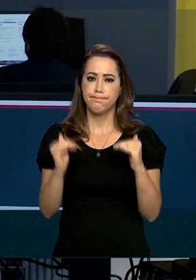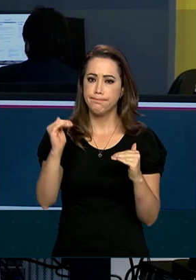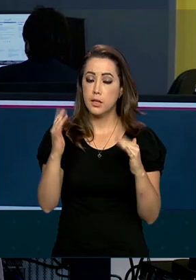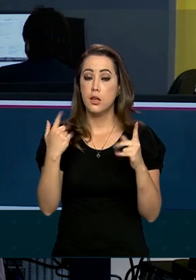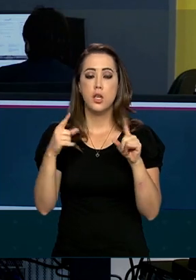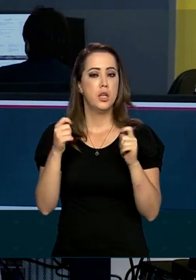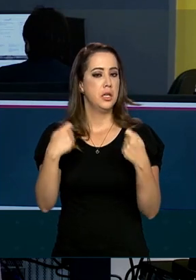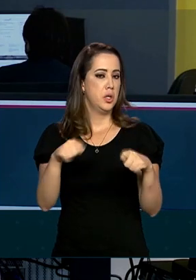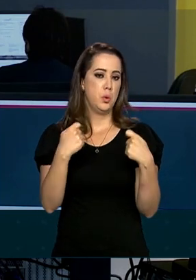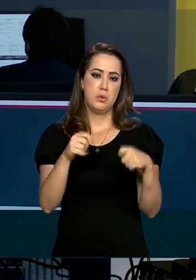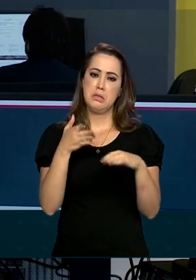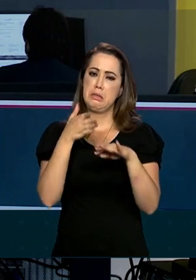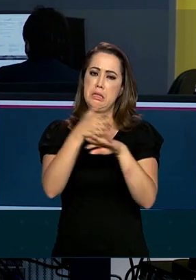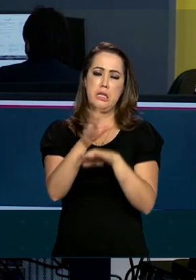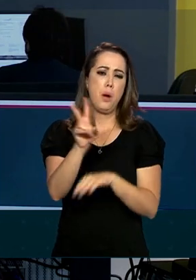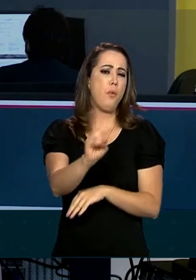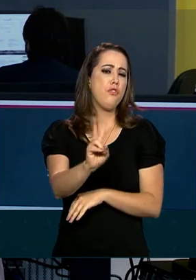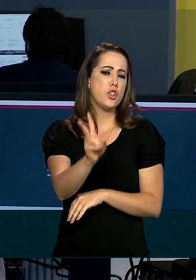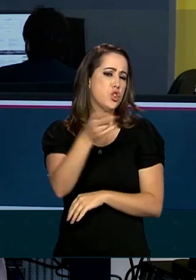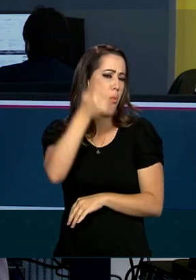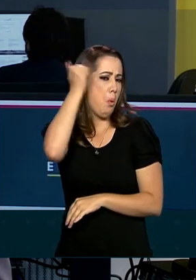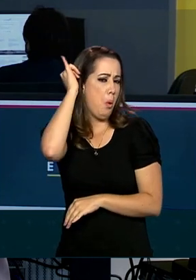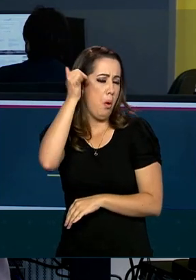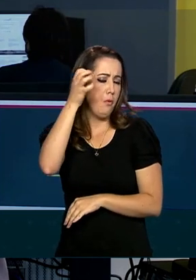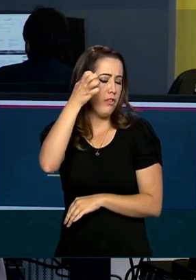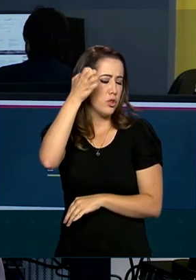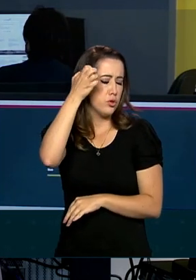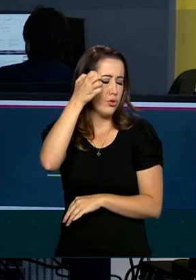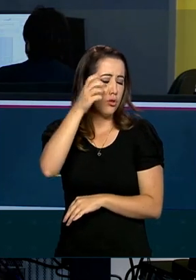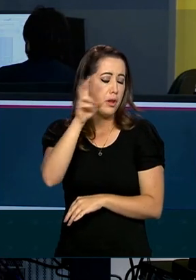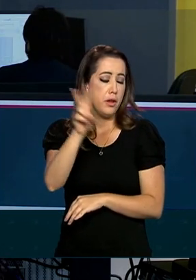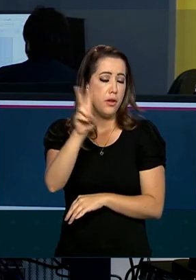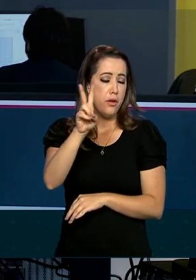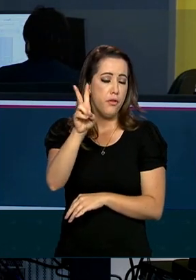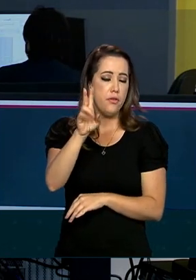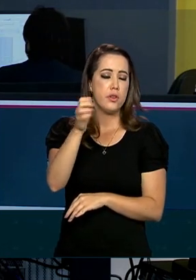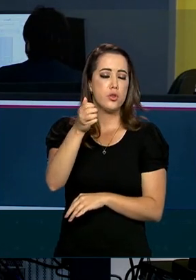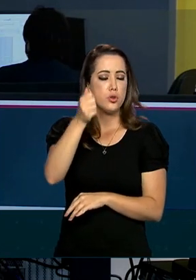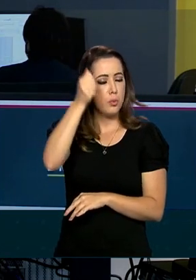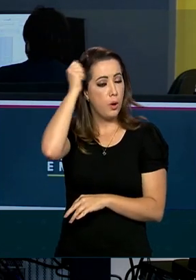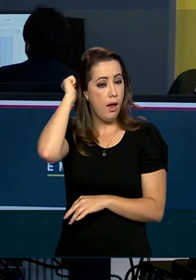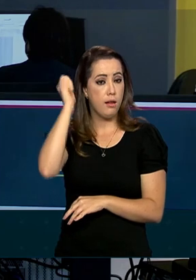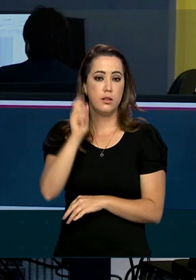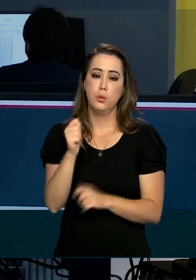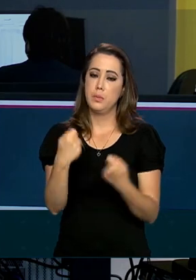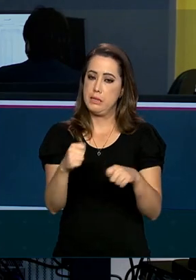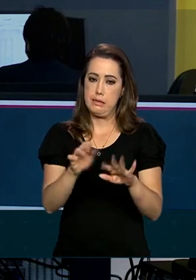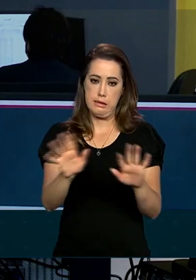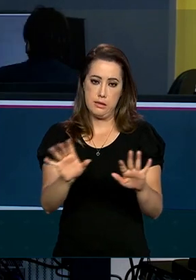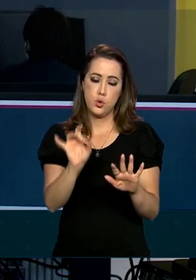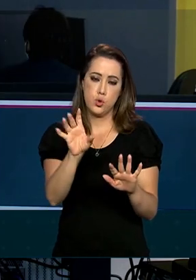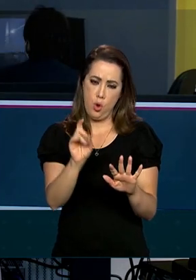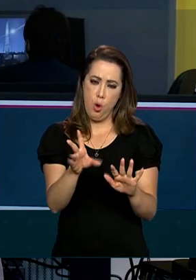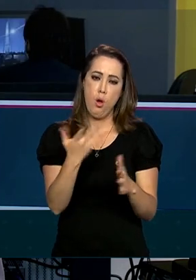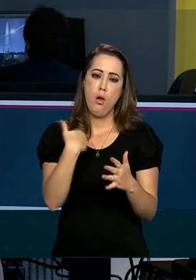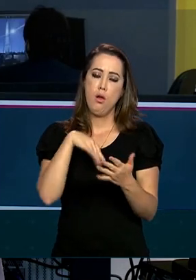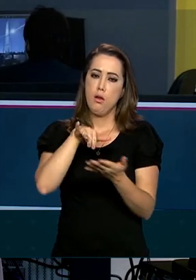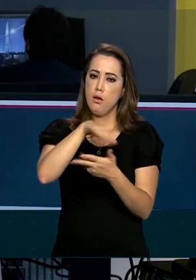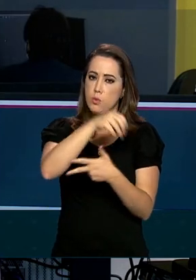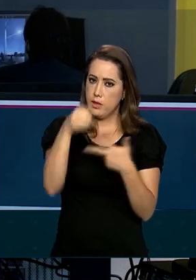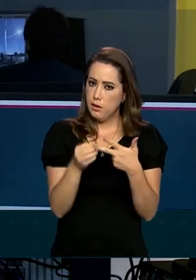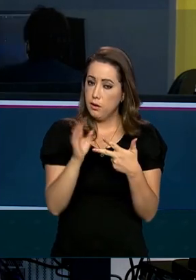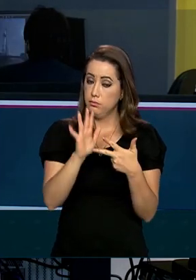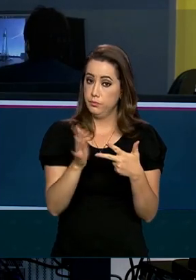o exame de vestibular tradicional. Pela primeira vez, além dos cursos de graduação presenciais, foram abertas vagas na